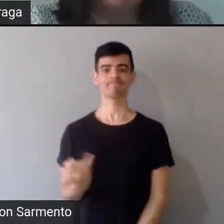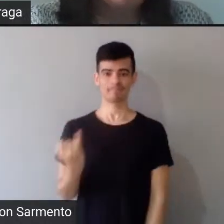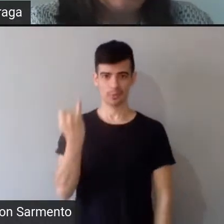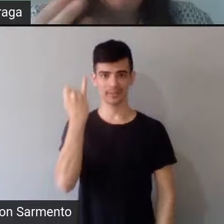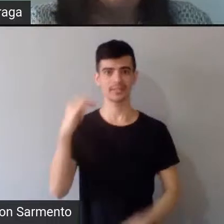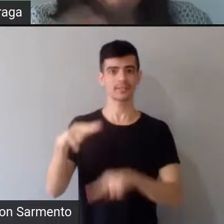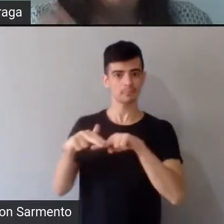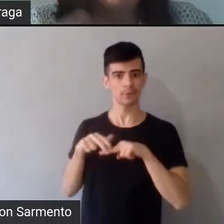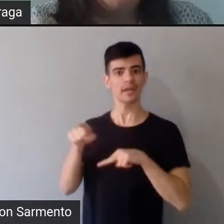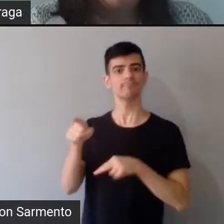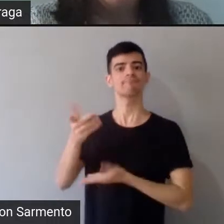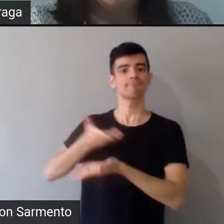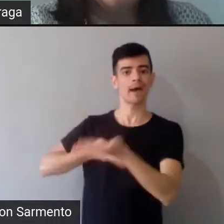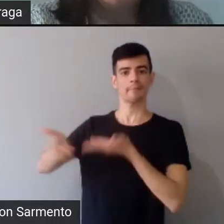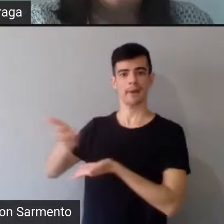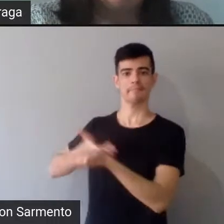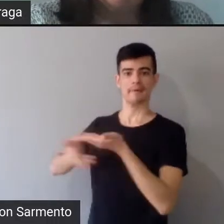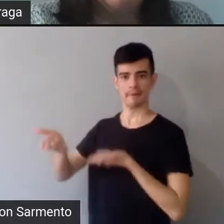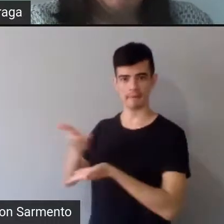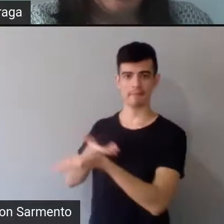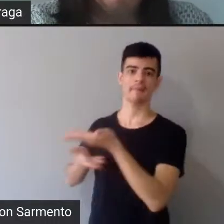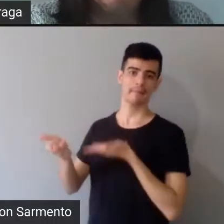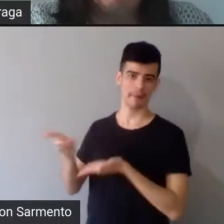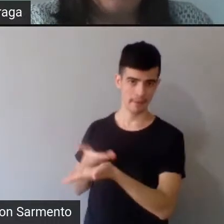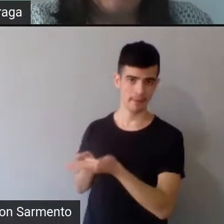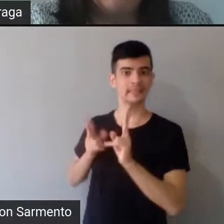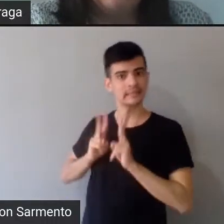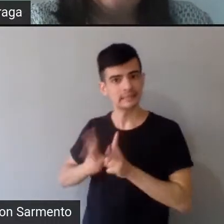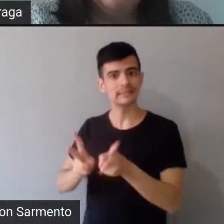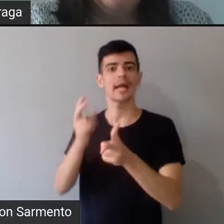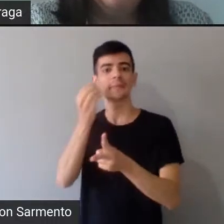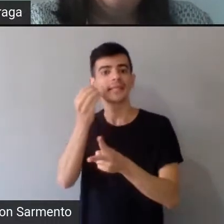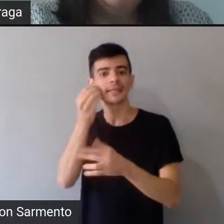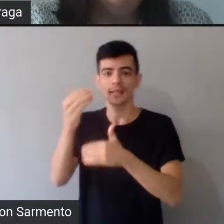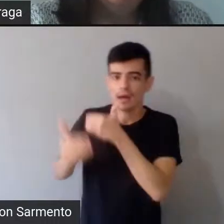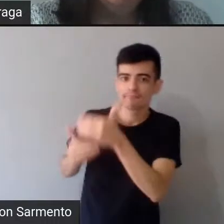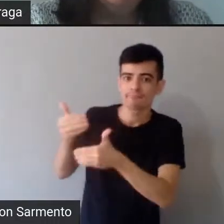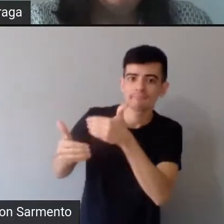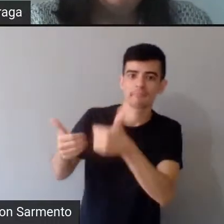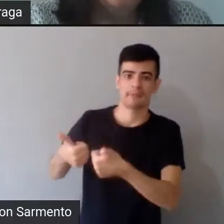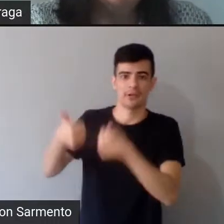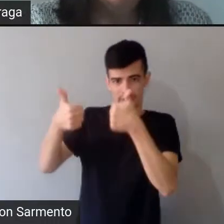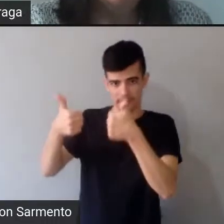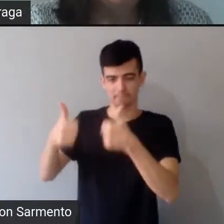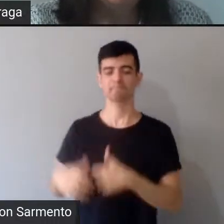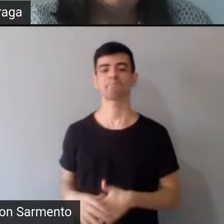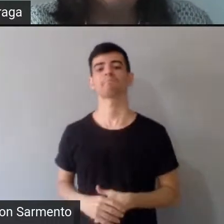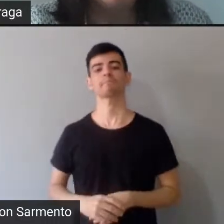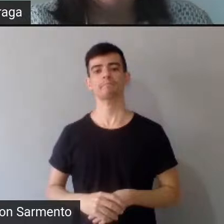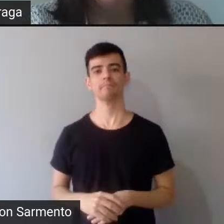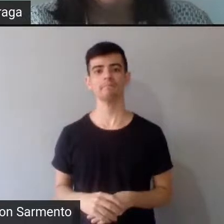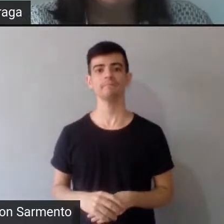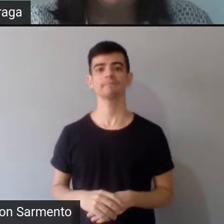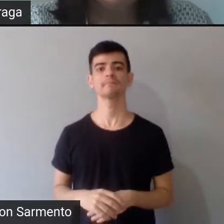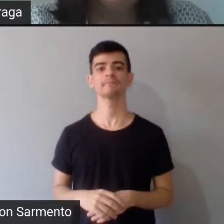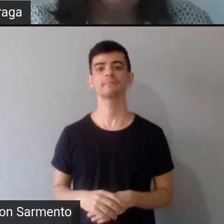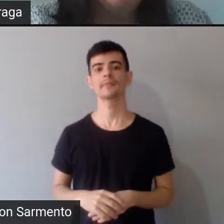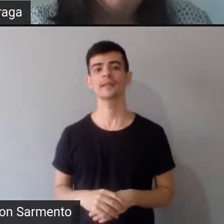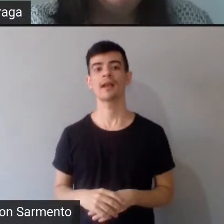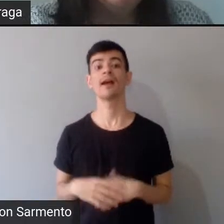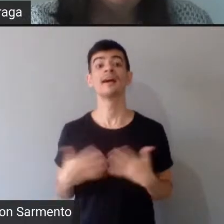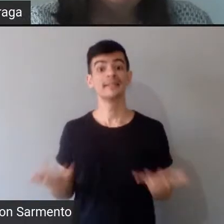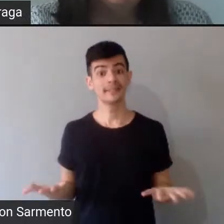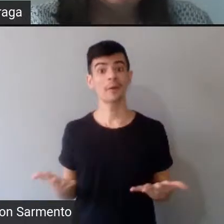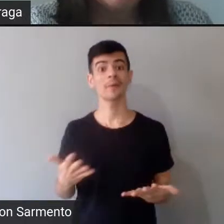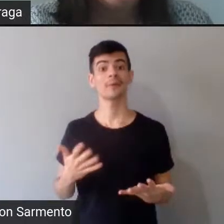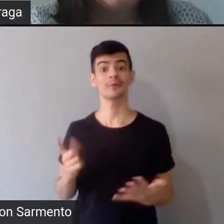nessa, coisa que é a vida da gente tentar sempre melhorar, e, e aí, a nossa prática, ela é